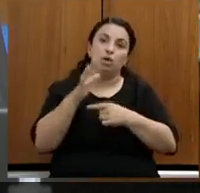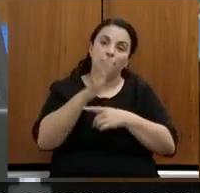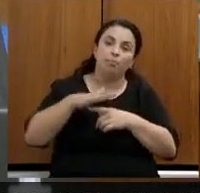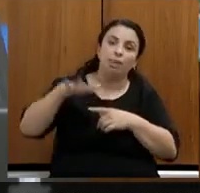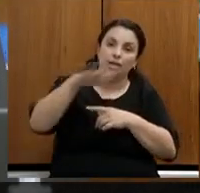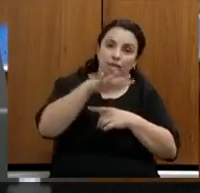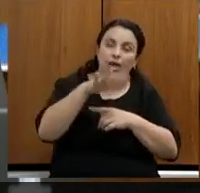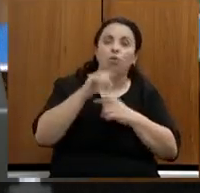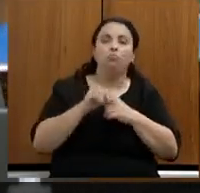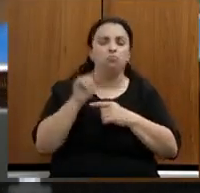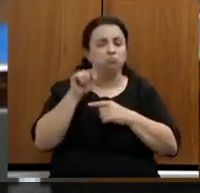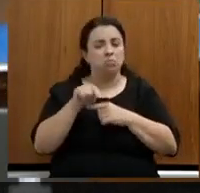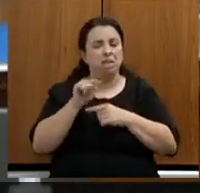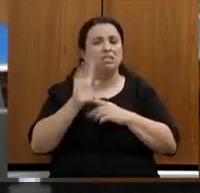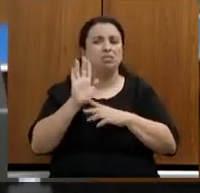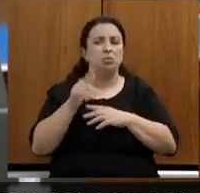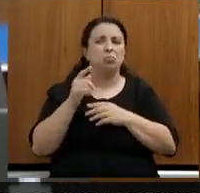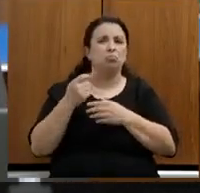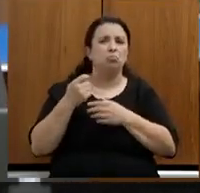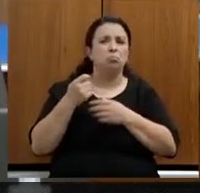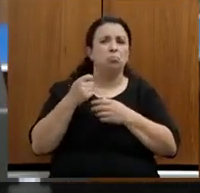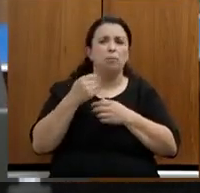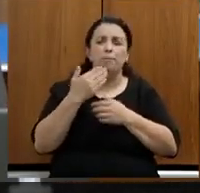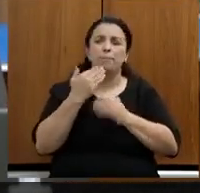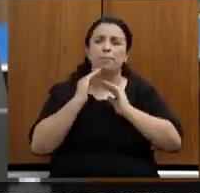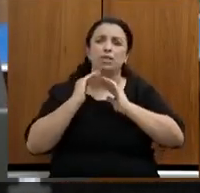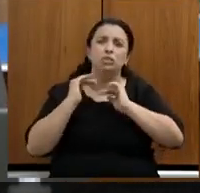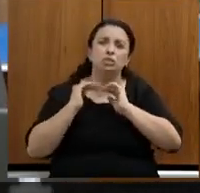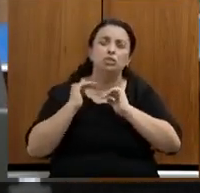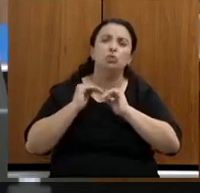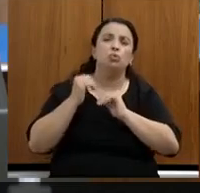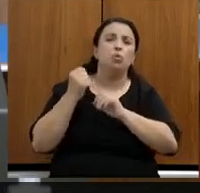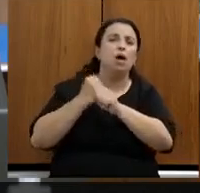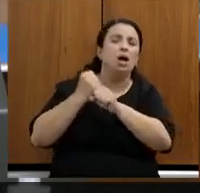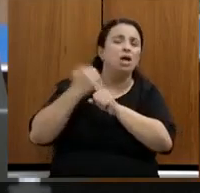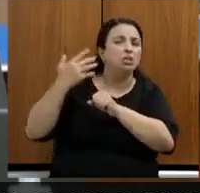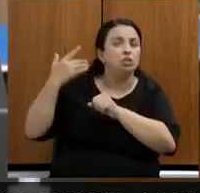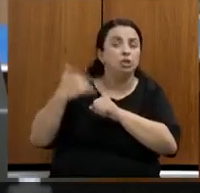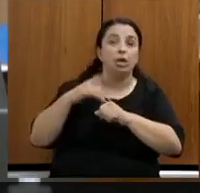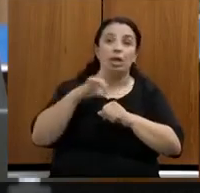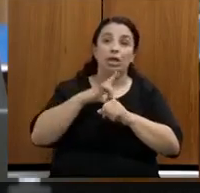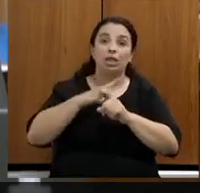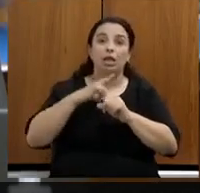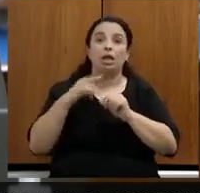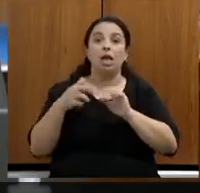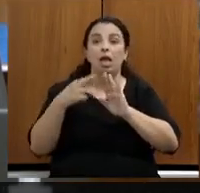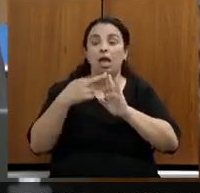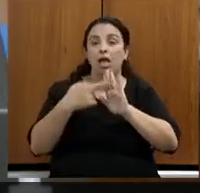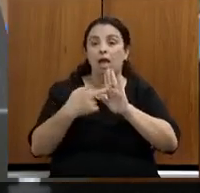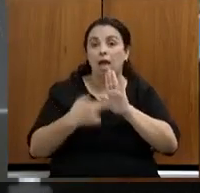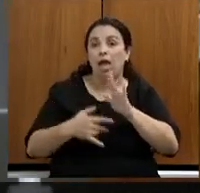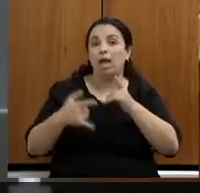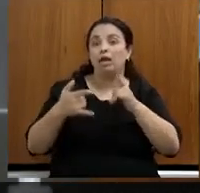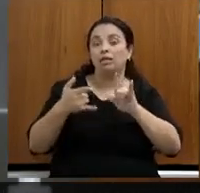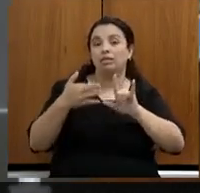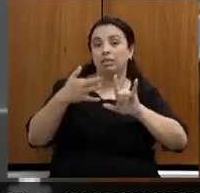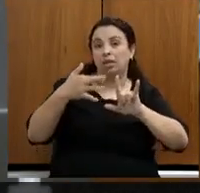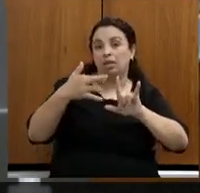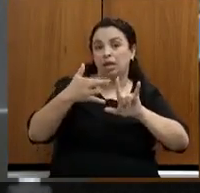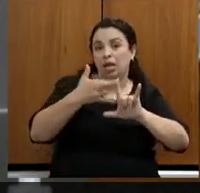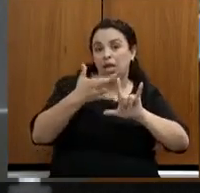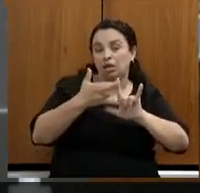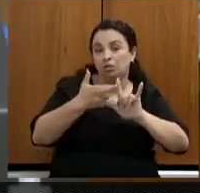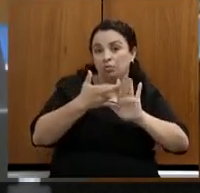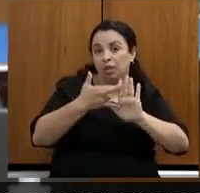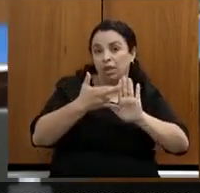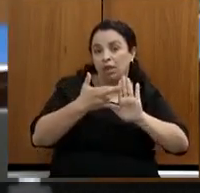essa é uma demanda antiga de que nós tenhamos normas e regimentos próximos dos dois conselhos. E aí,